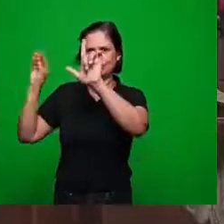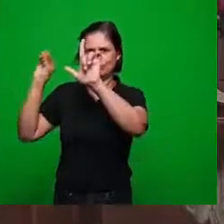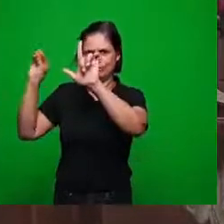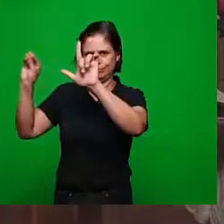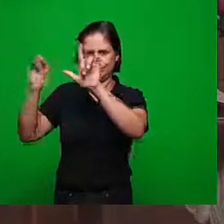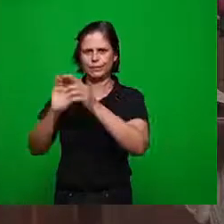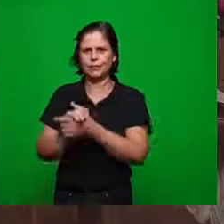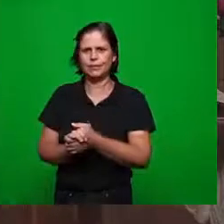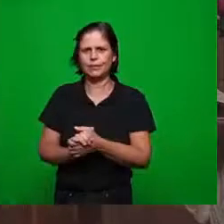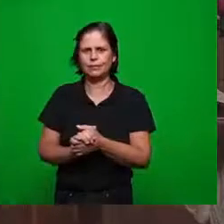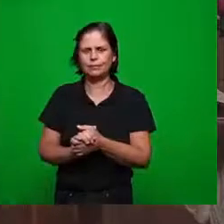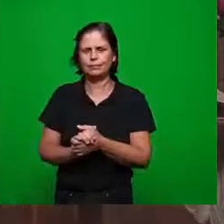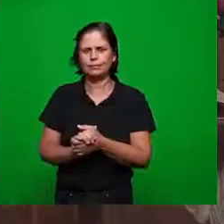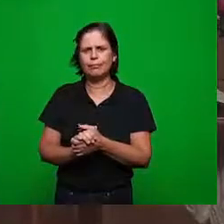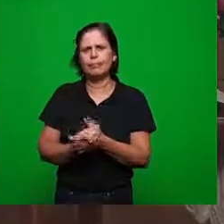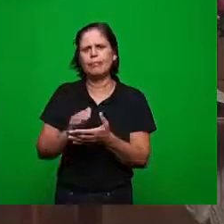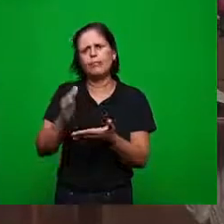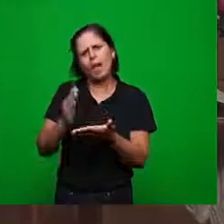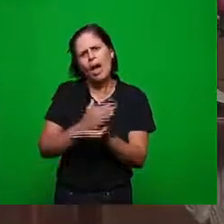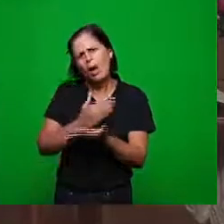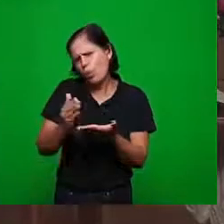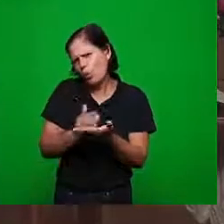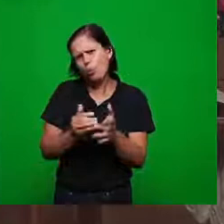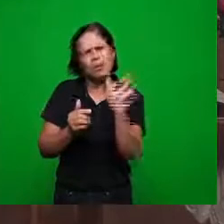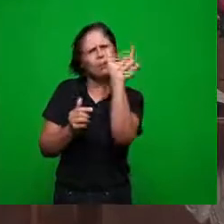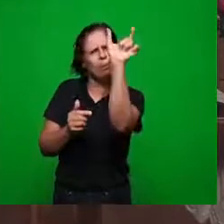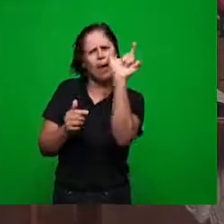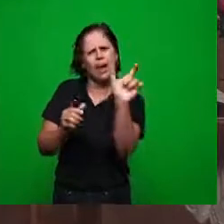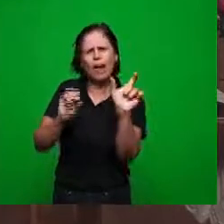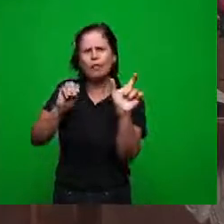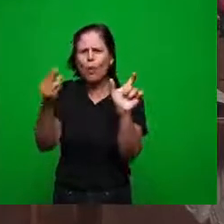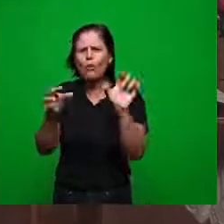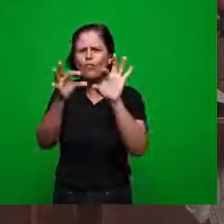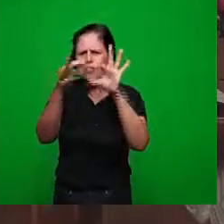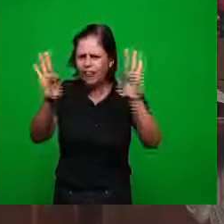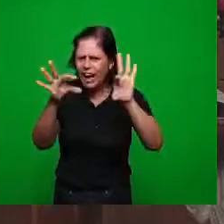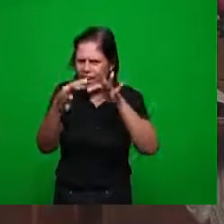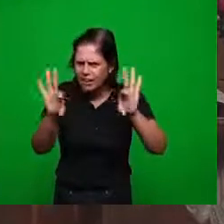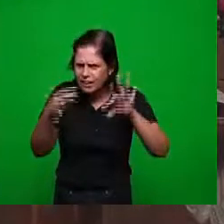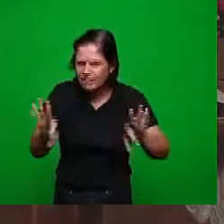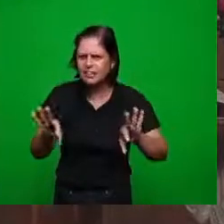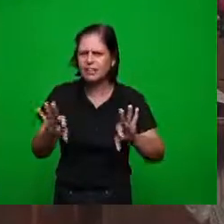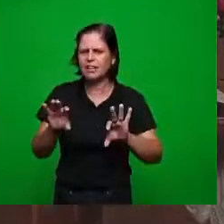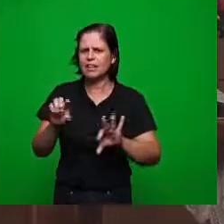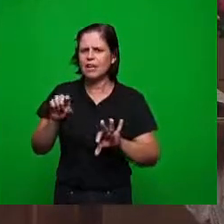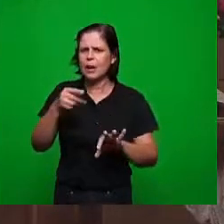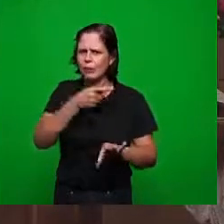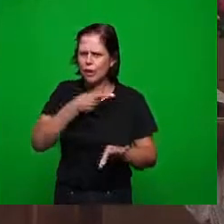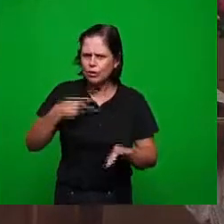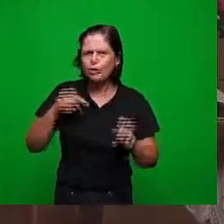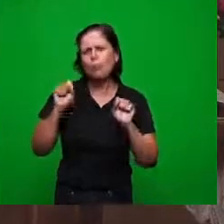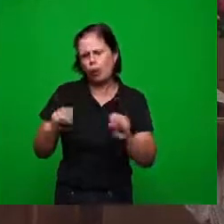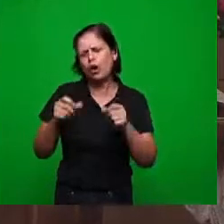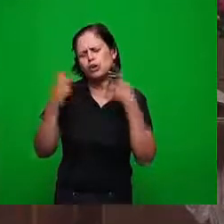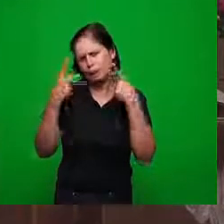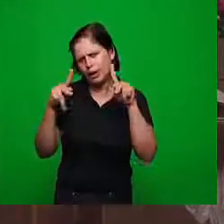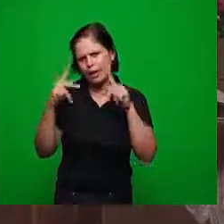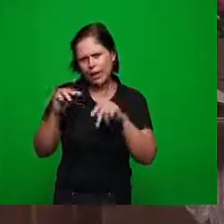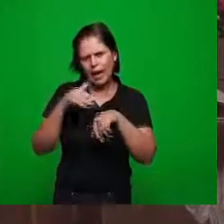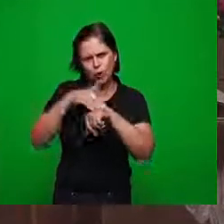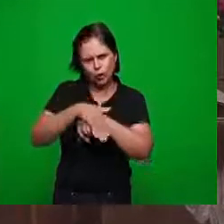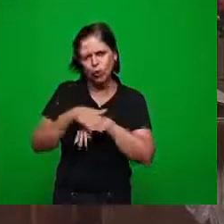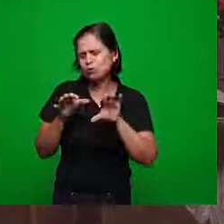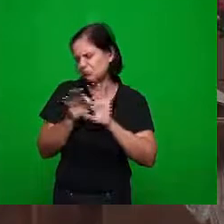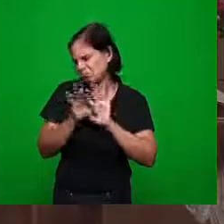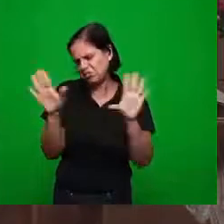algumas palavras ou expressões que os pastores podem pregar e